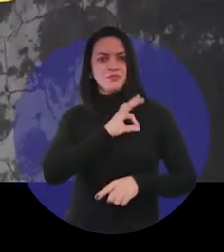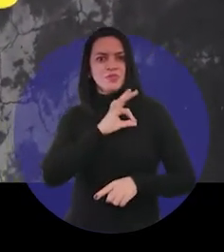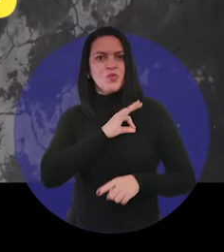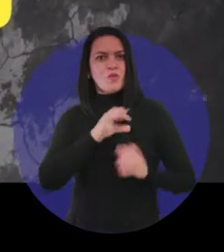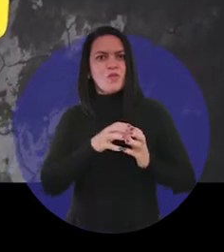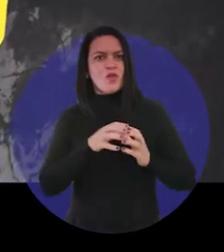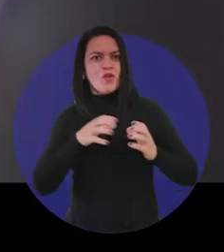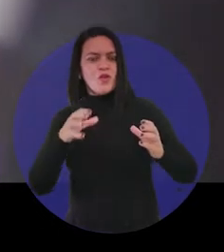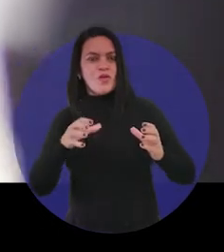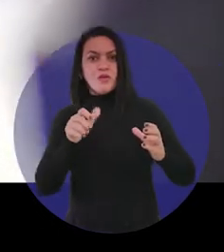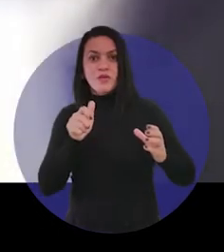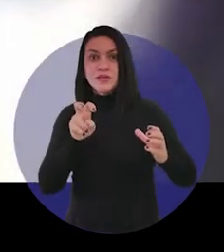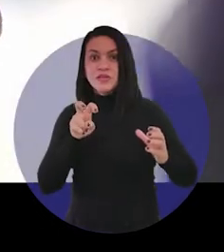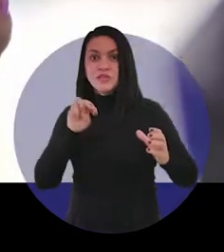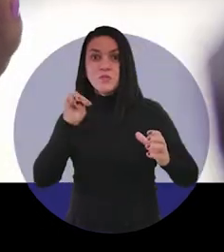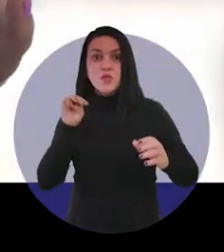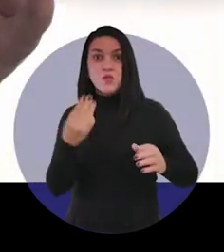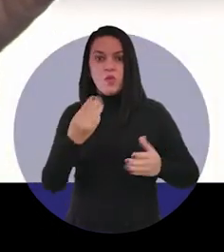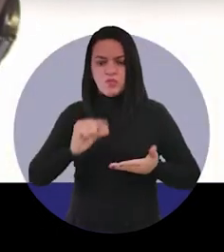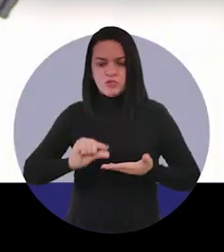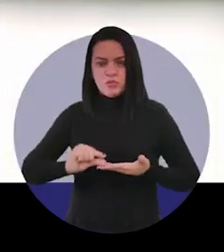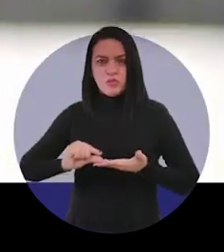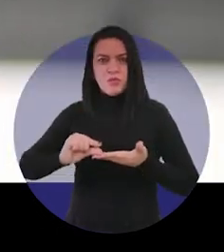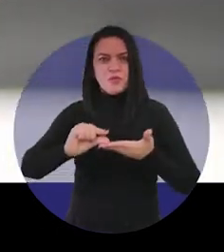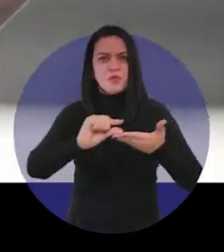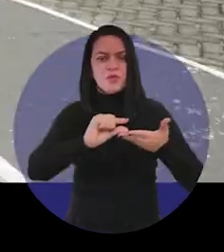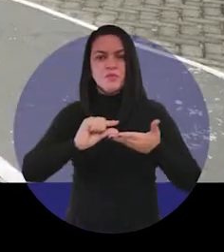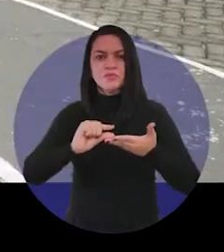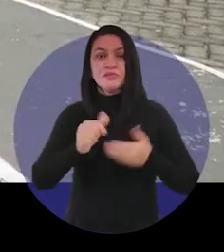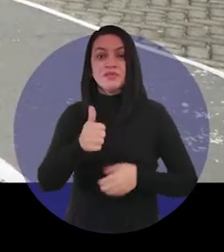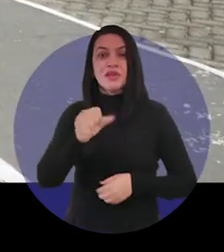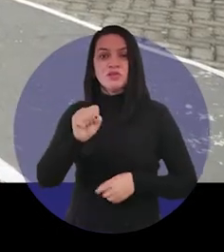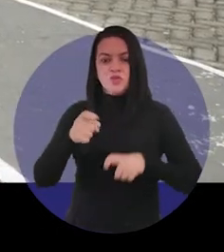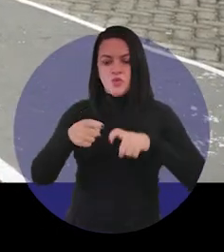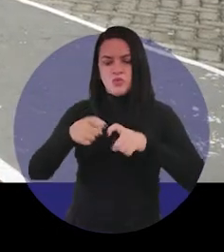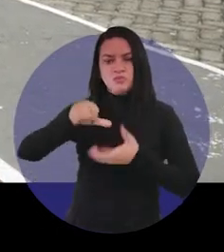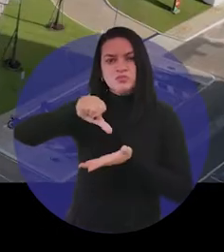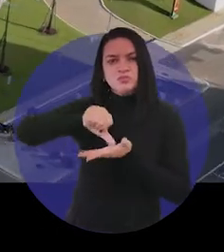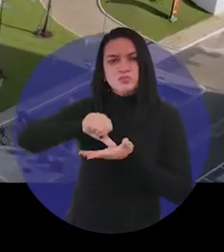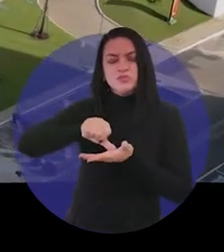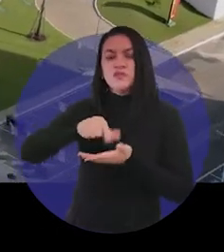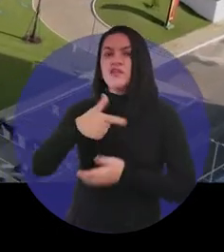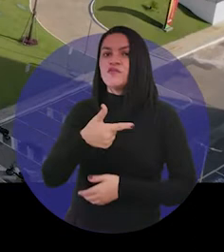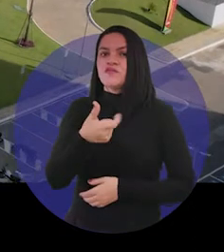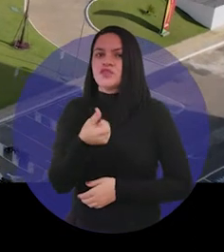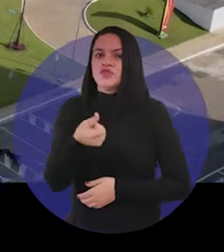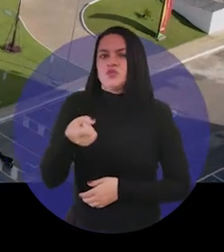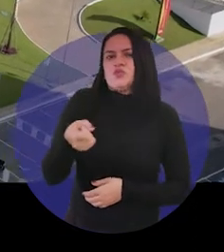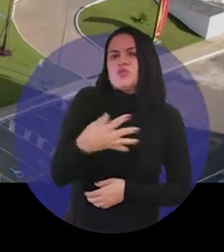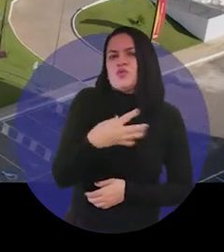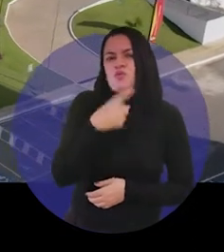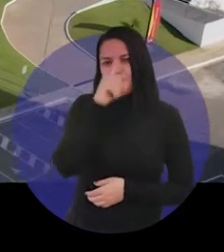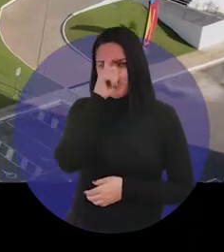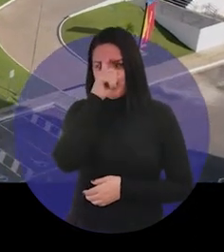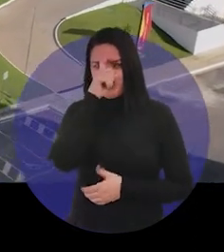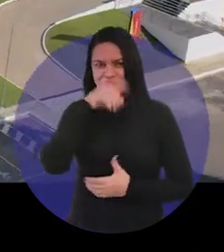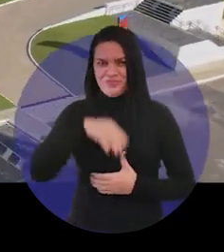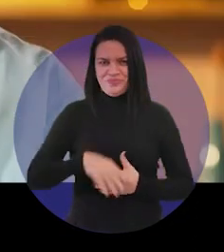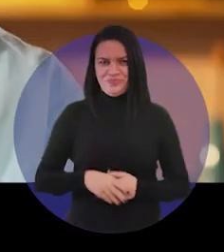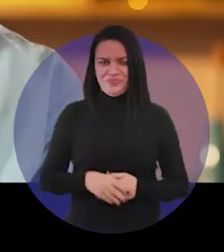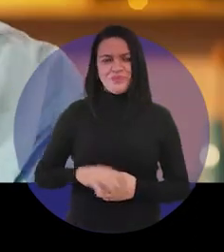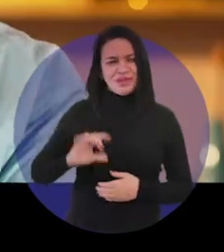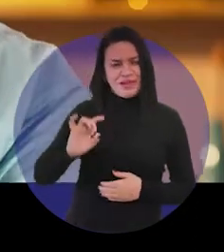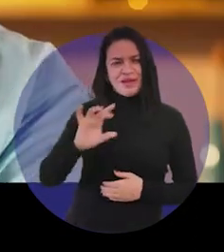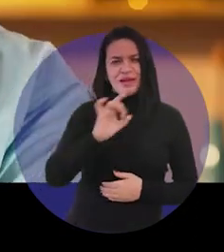policiais, chegaram 15 milhões de vacinas, 18 policlínicas e 26 novos hospitais.